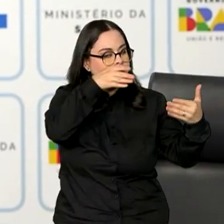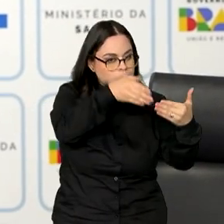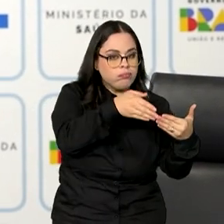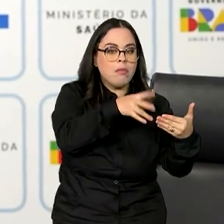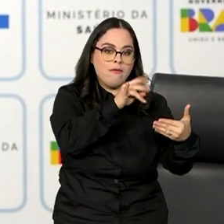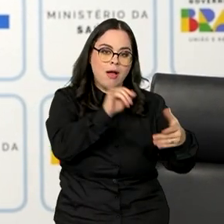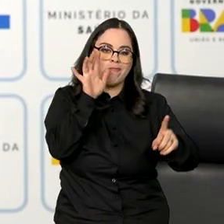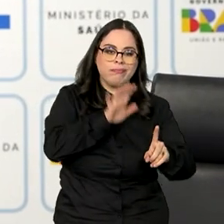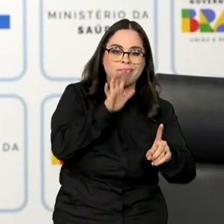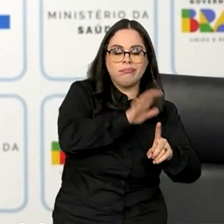amplamente afetada.